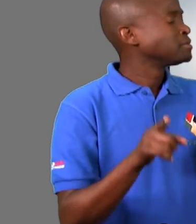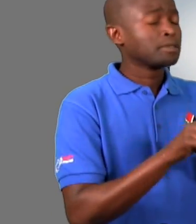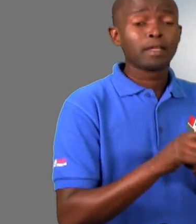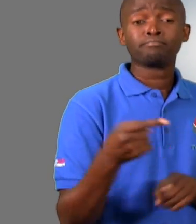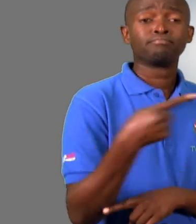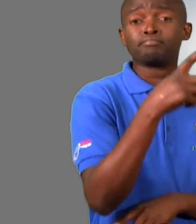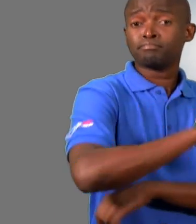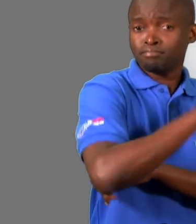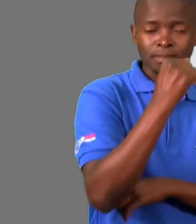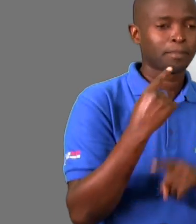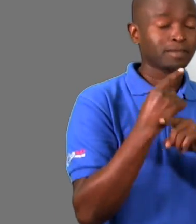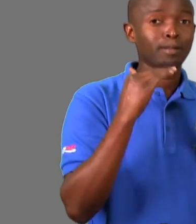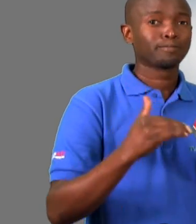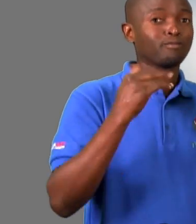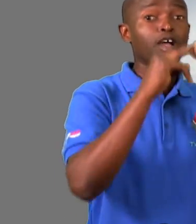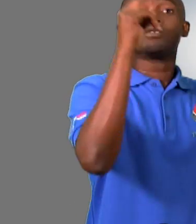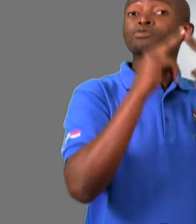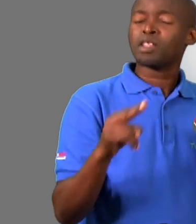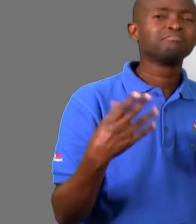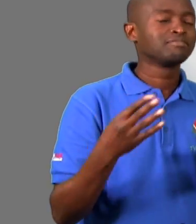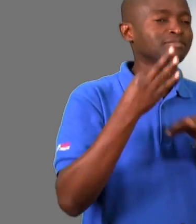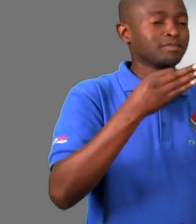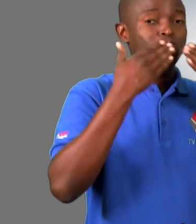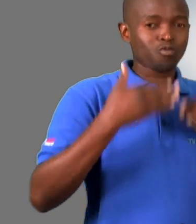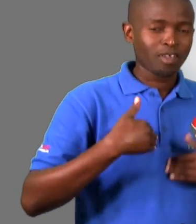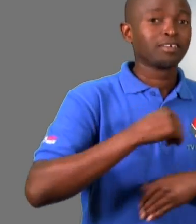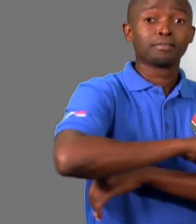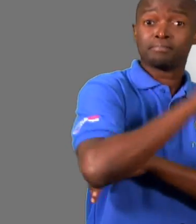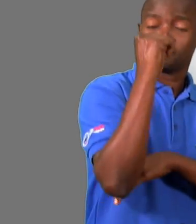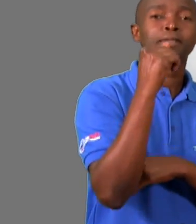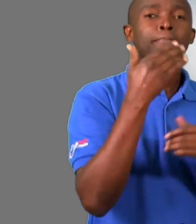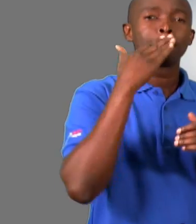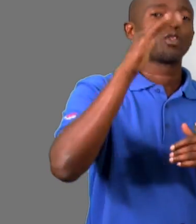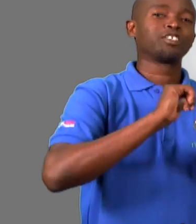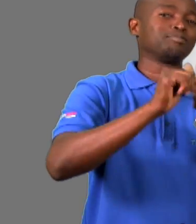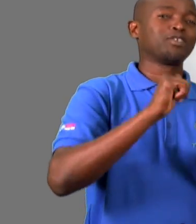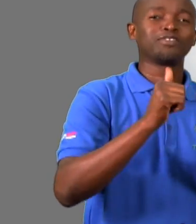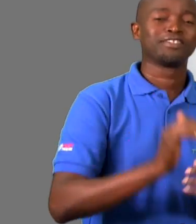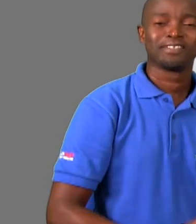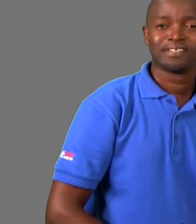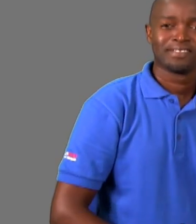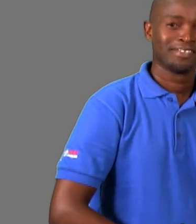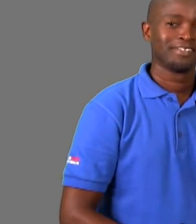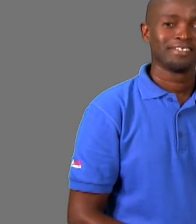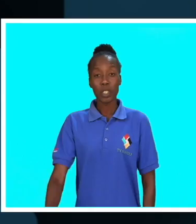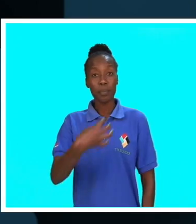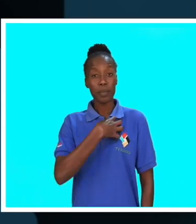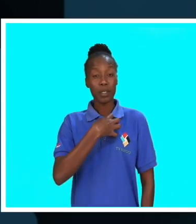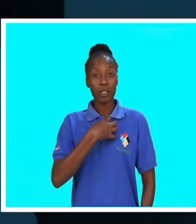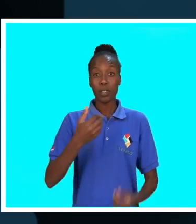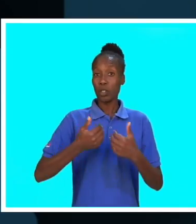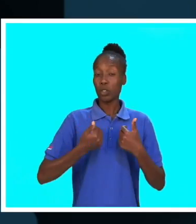Os vencedores vão concorrer a nível internacional para prêmios de melhores desportistas.